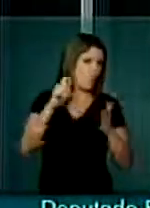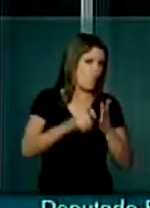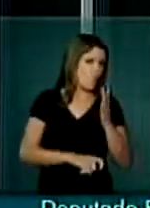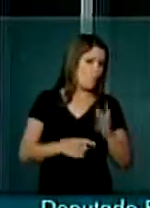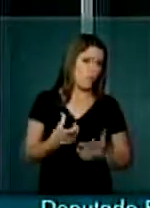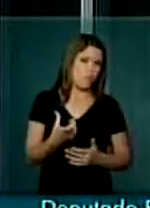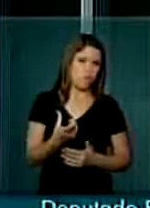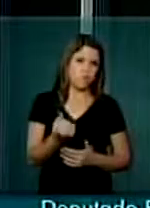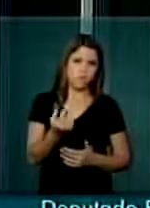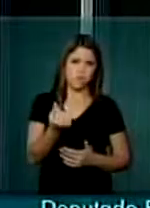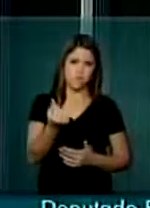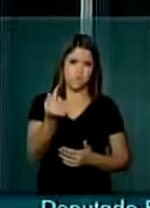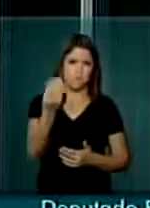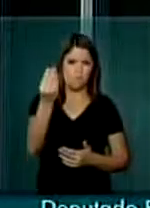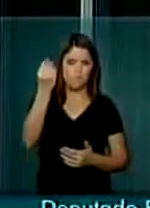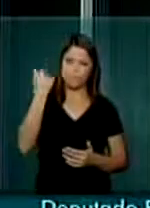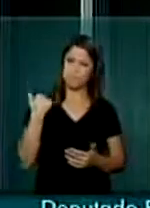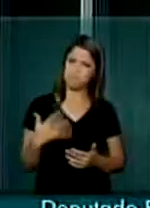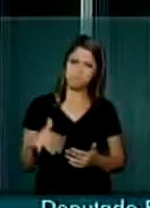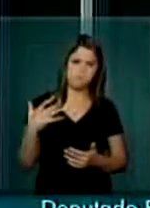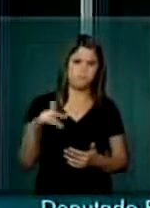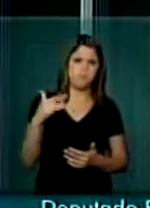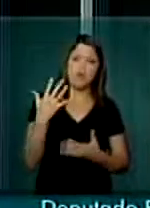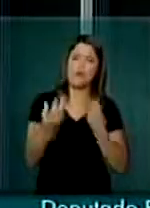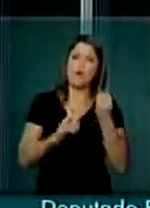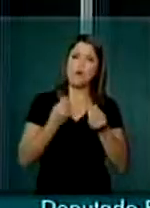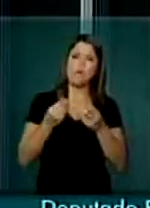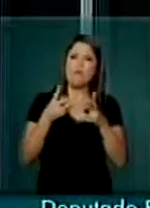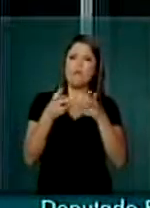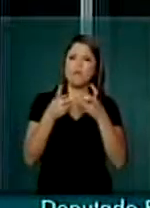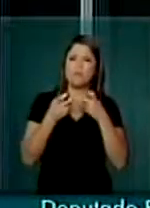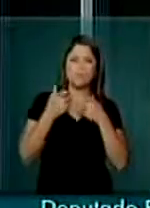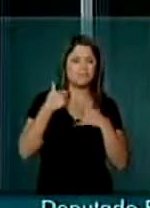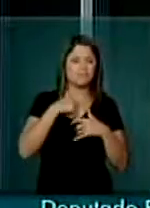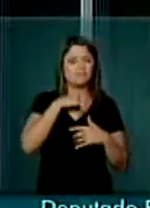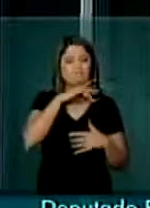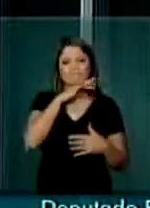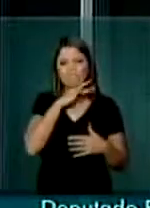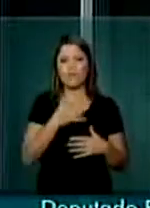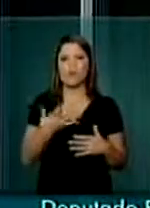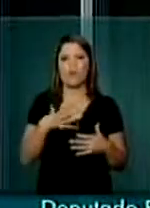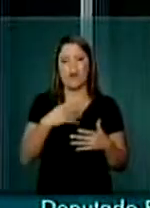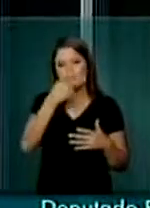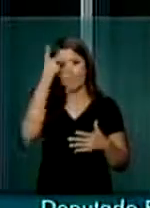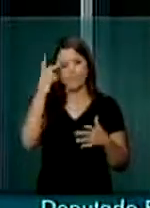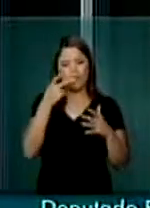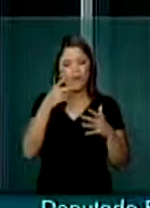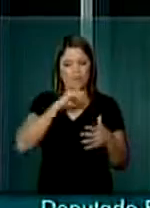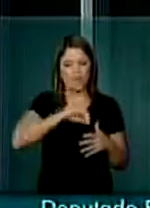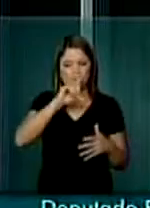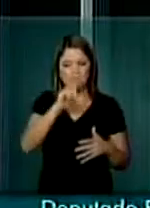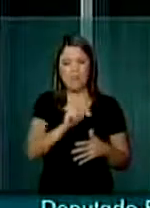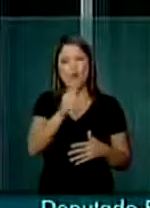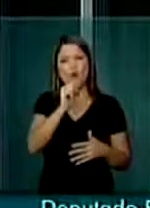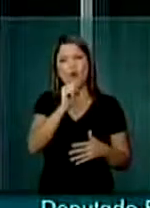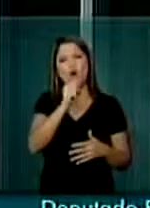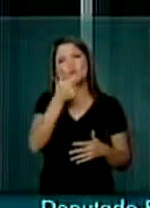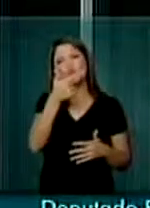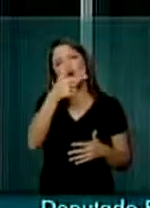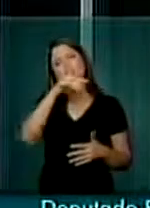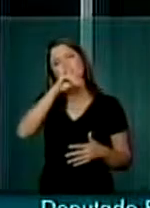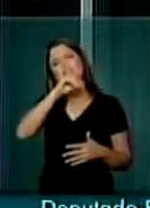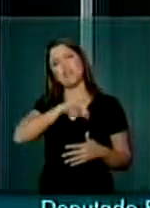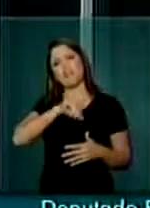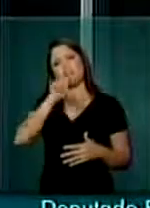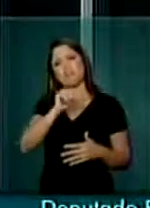distribuição injusta na cobrança, onde as pessoas que ganham menos nesse país, até dois salários mínimos, têm uma carga